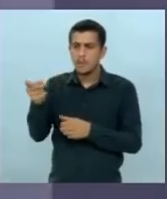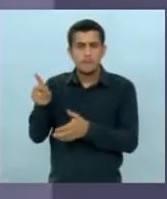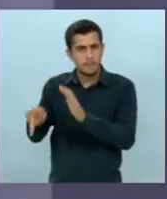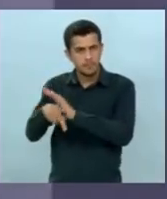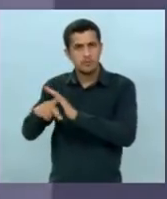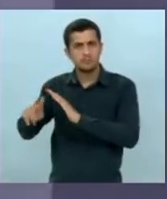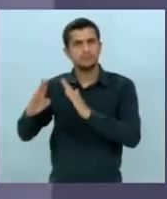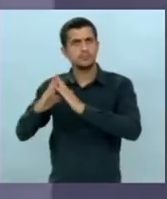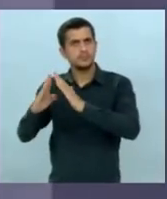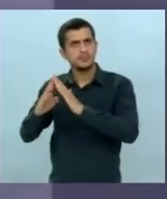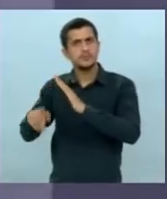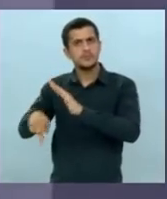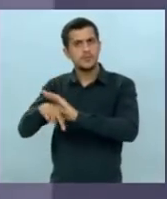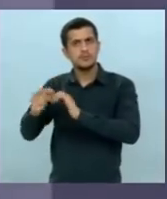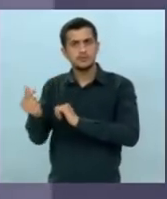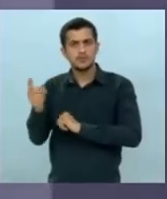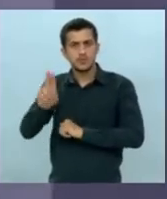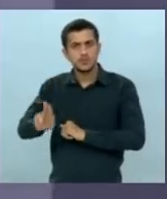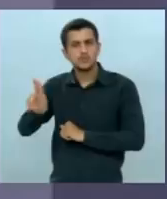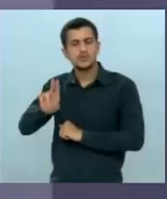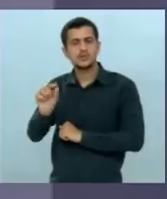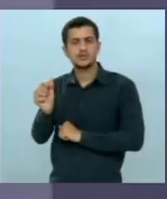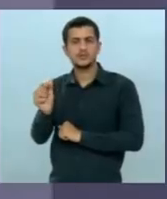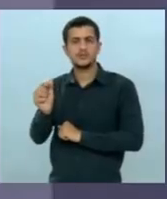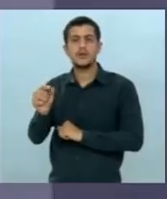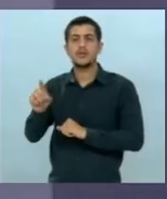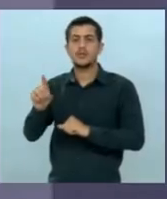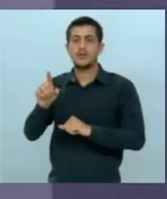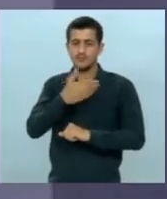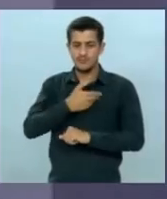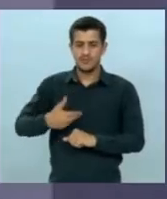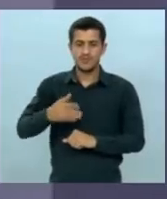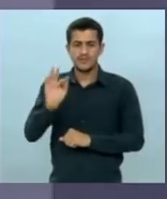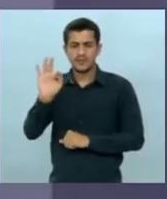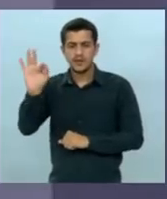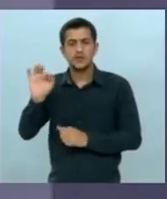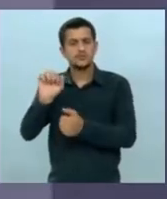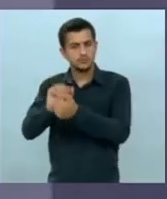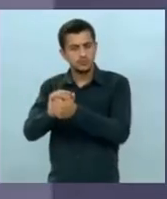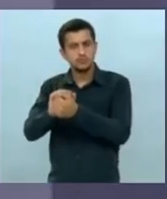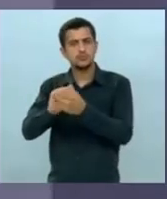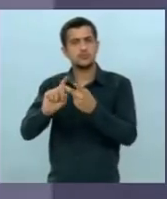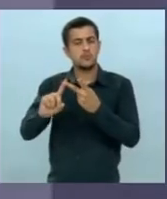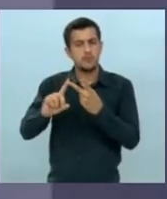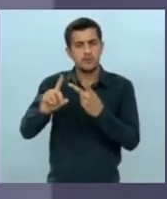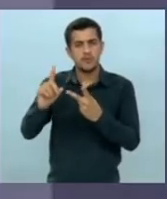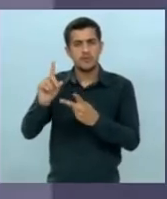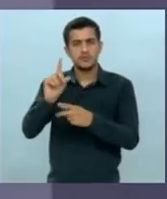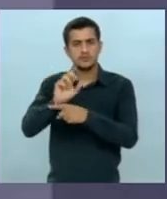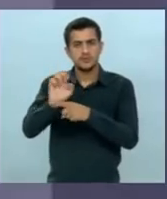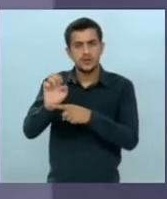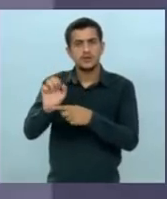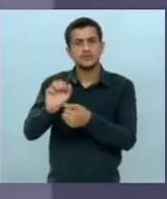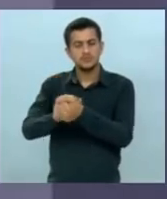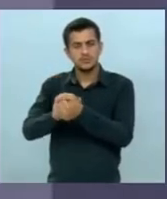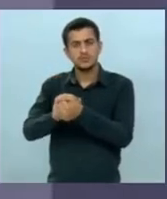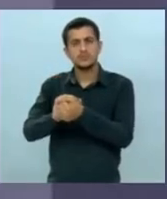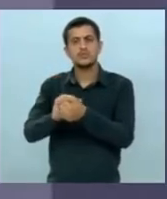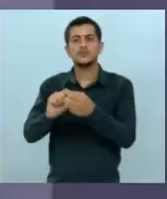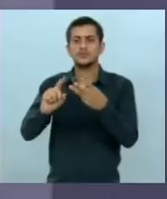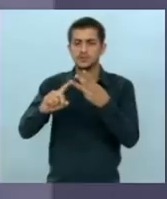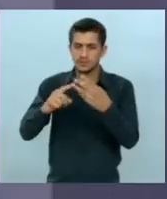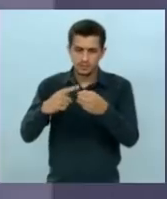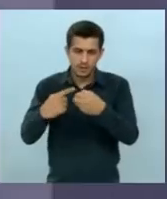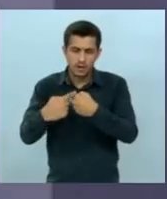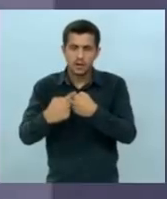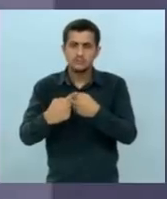lógico a participação da União a participação do estado o estado tem que entrar com a sua parte o município com a sua